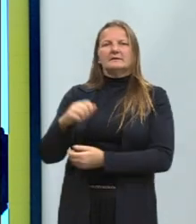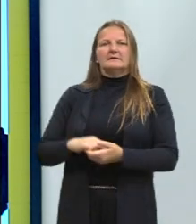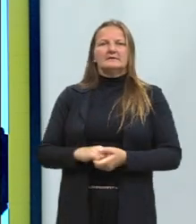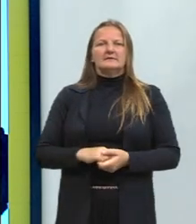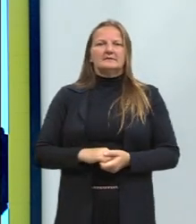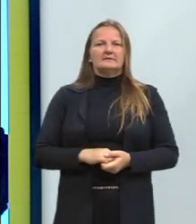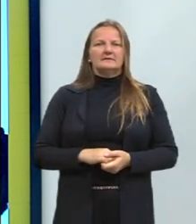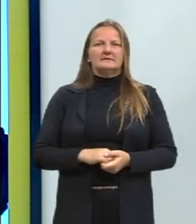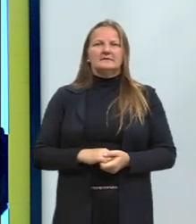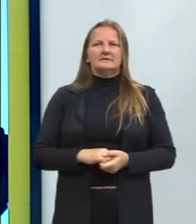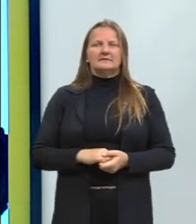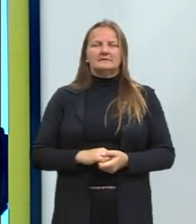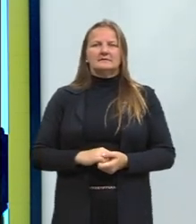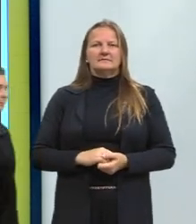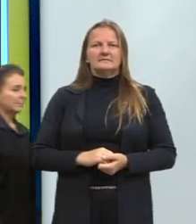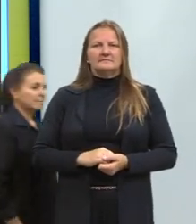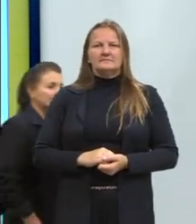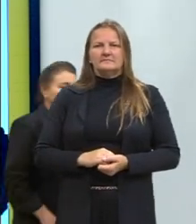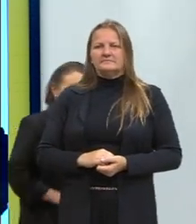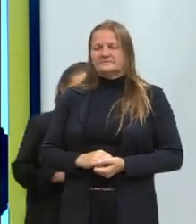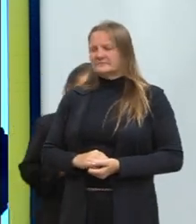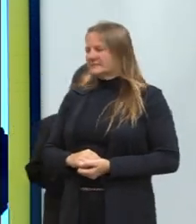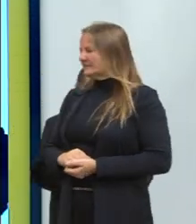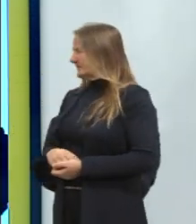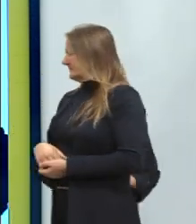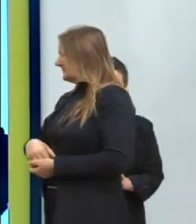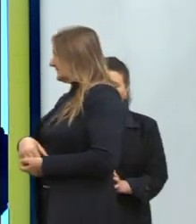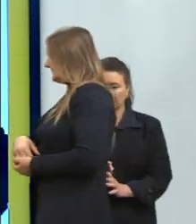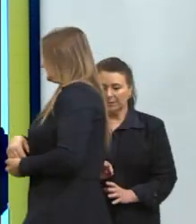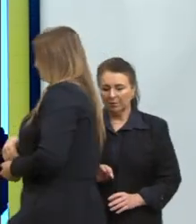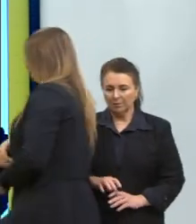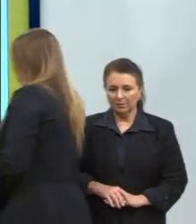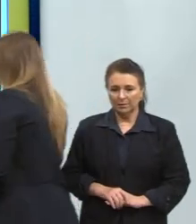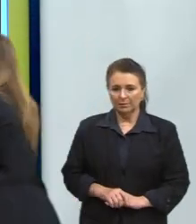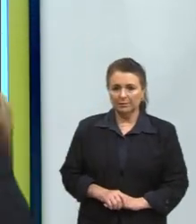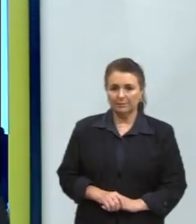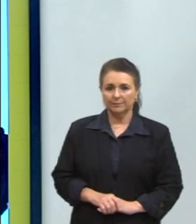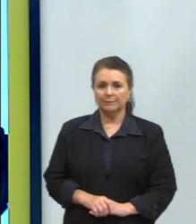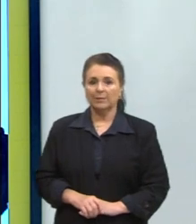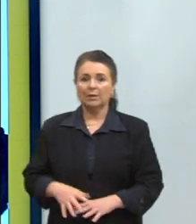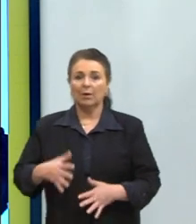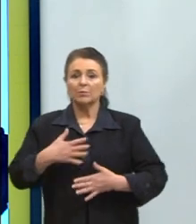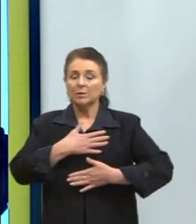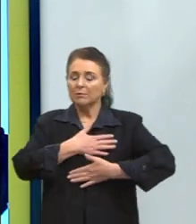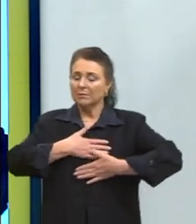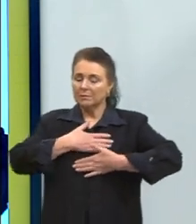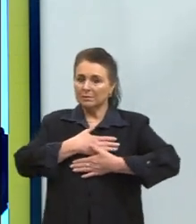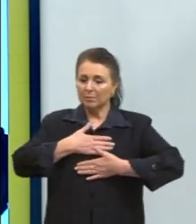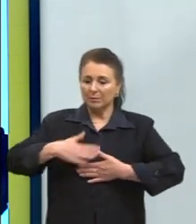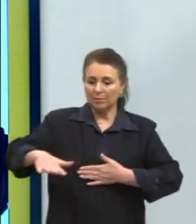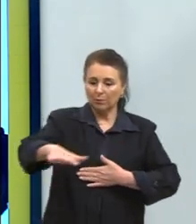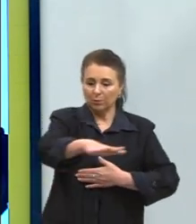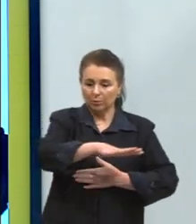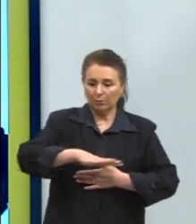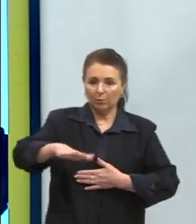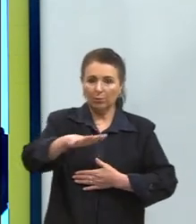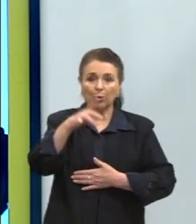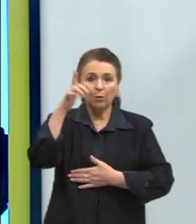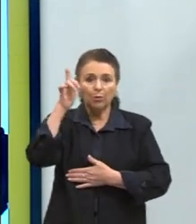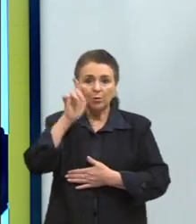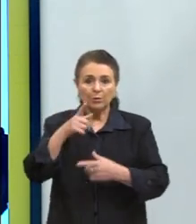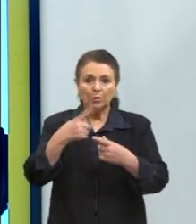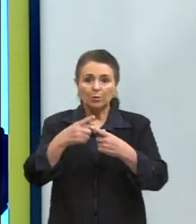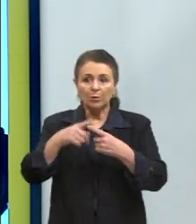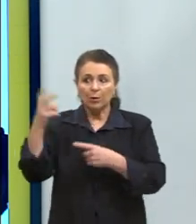Então, os europeus tentaram tirar essa celebração. Não conseguiram, era muito